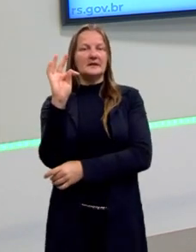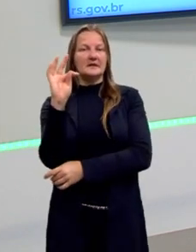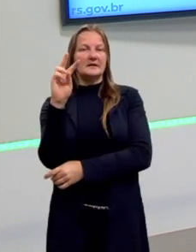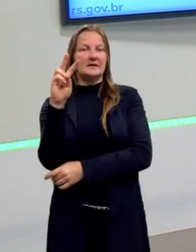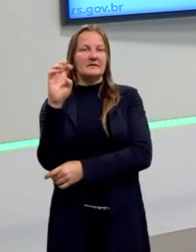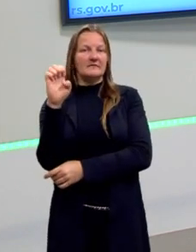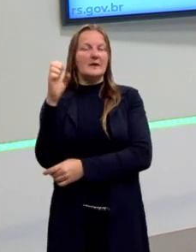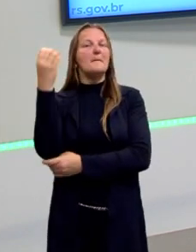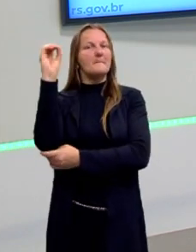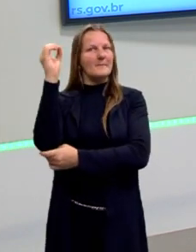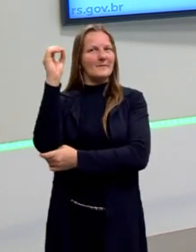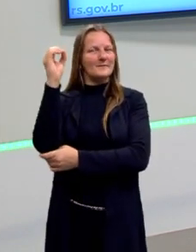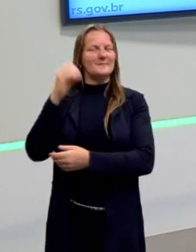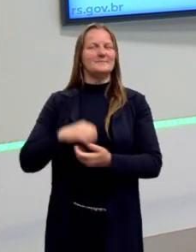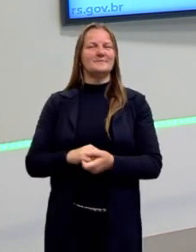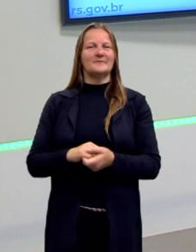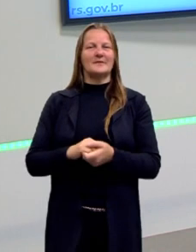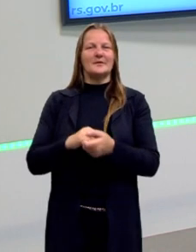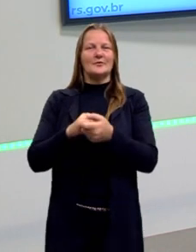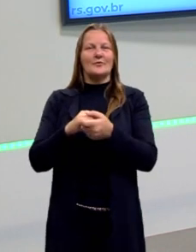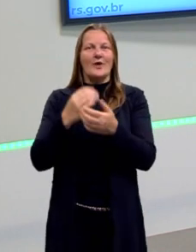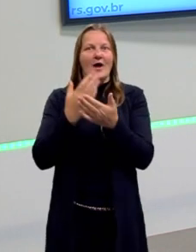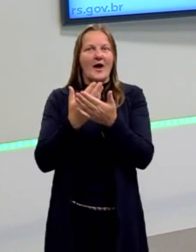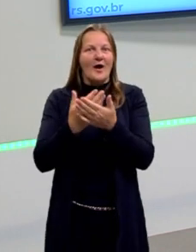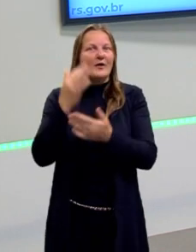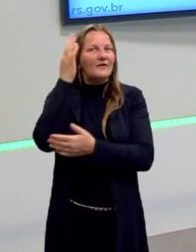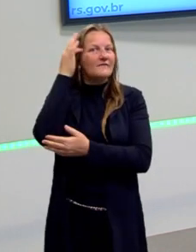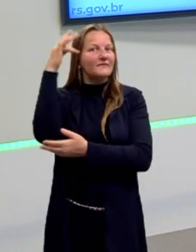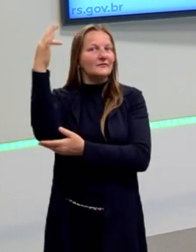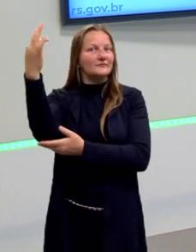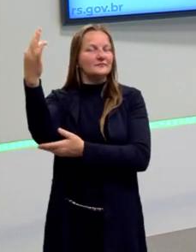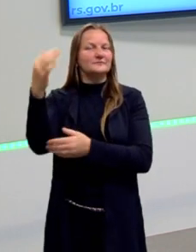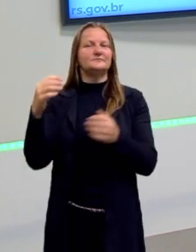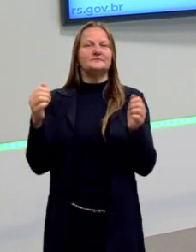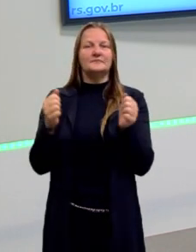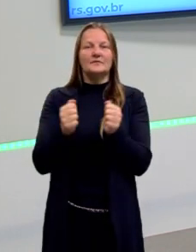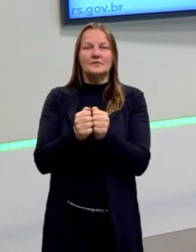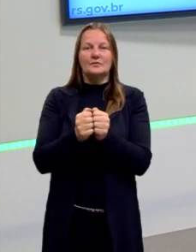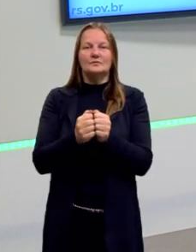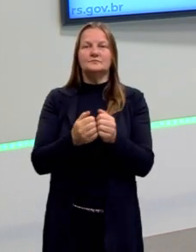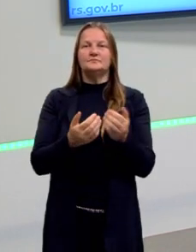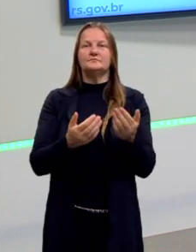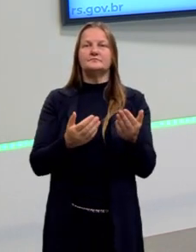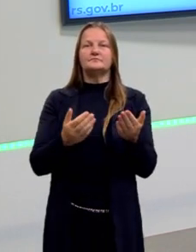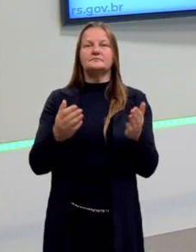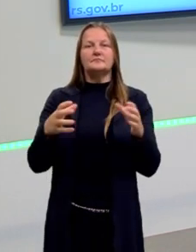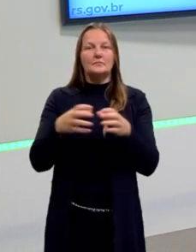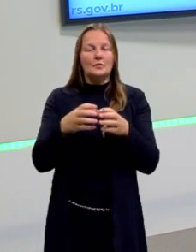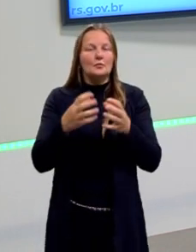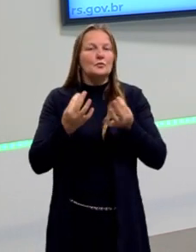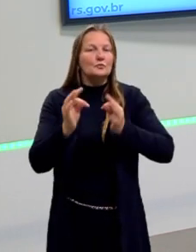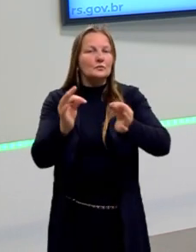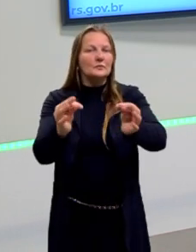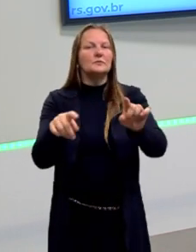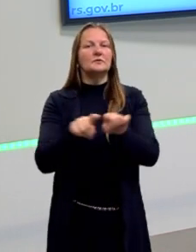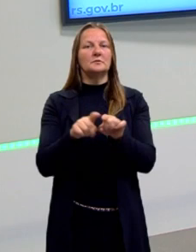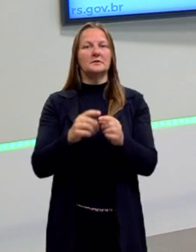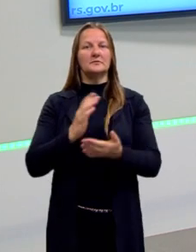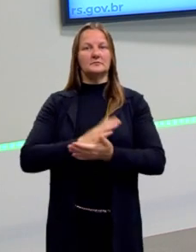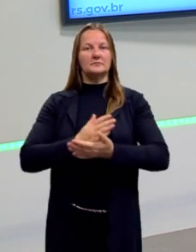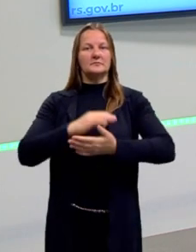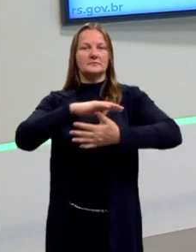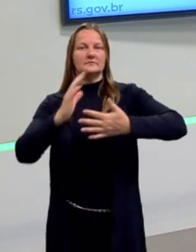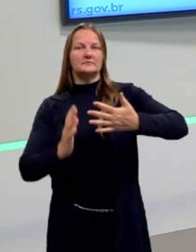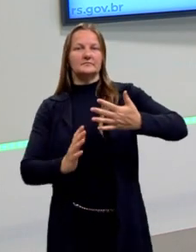em Porto Alegre, gravando mais essa aula de filosofia, conosco, todo o pessoal da equipe técnica e também as